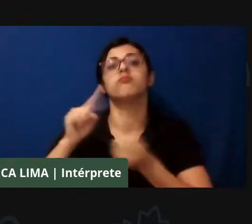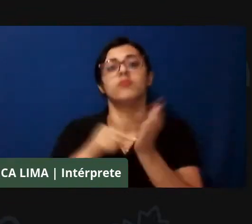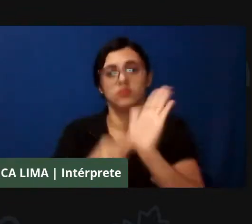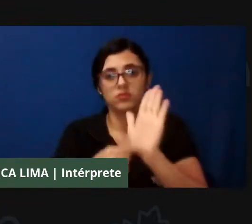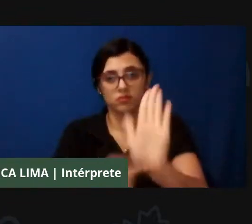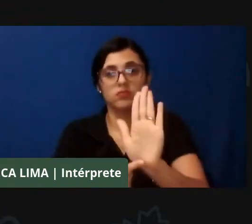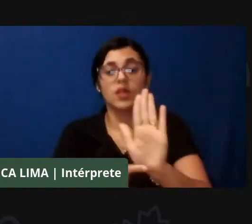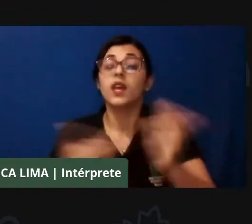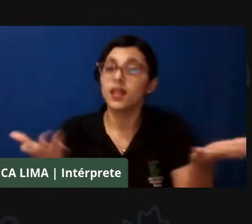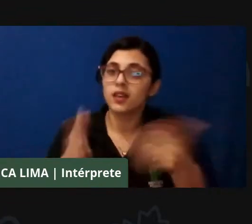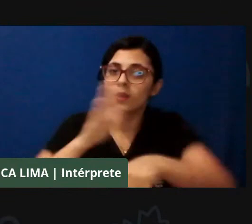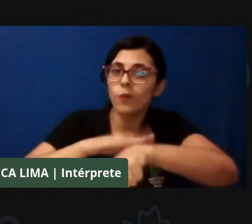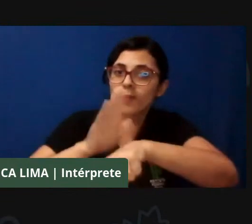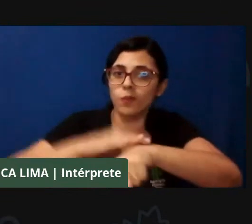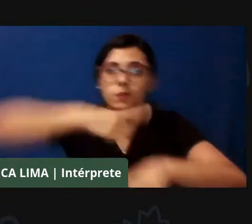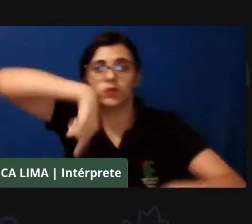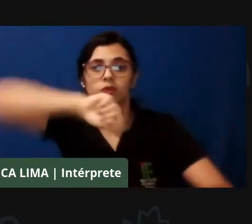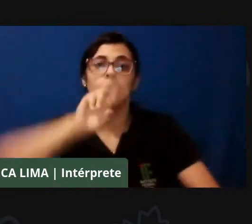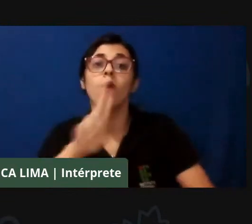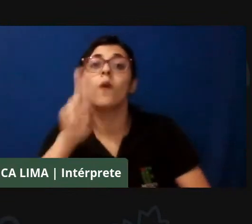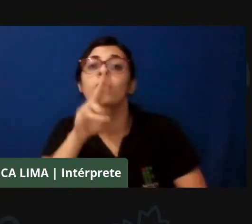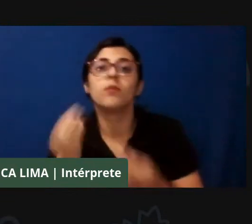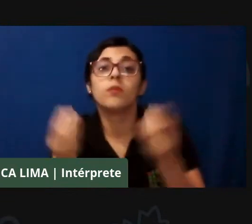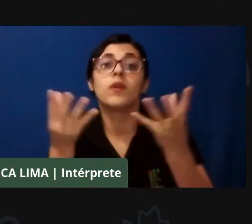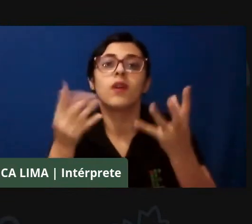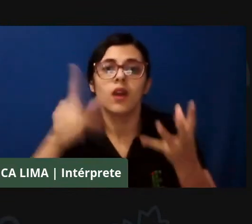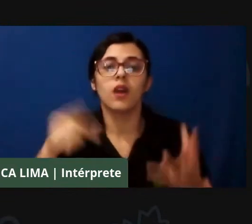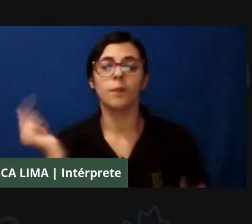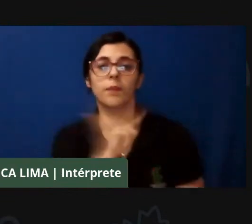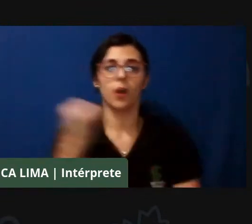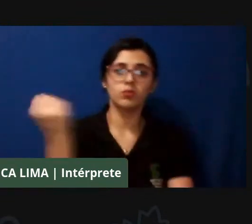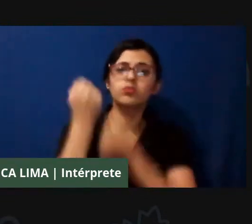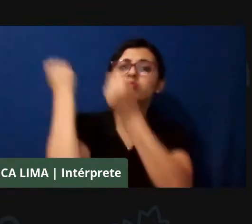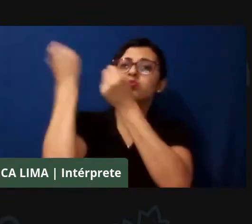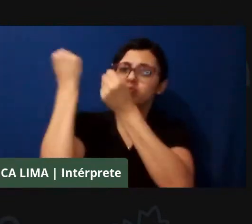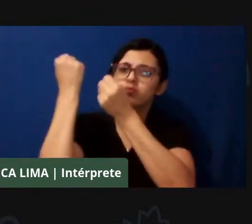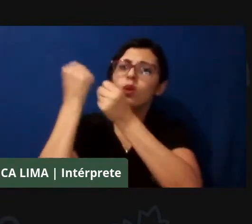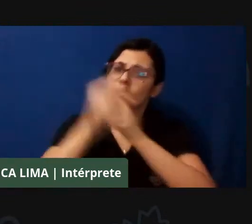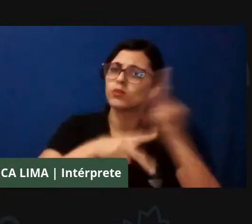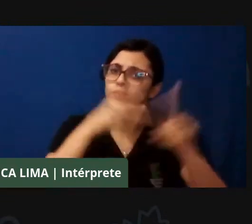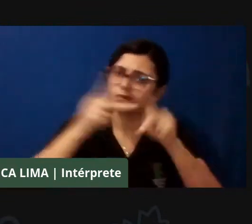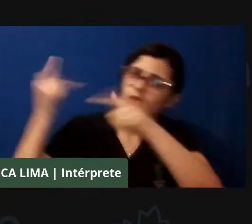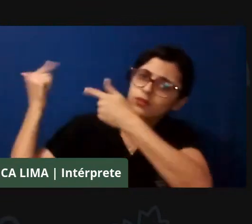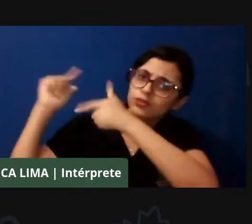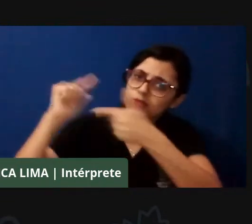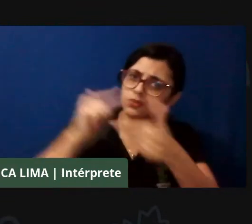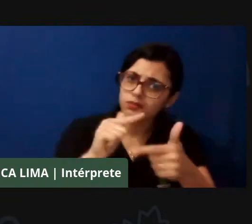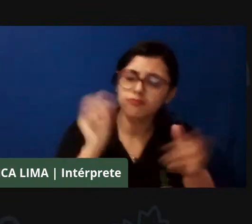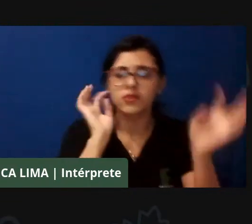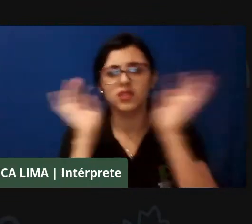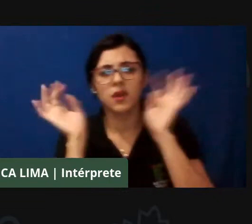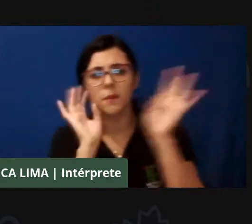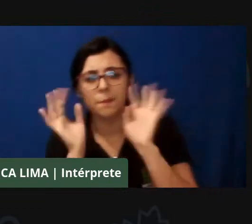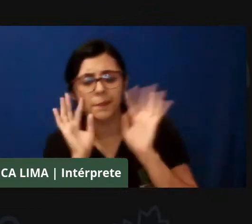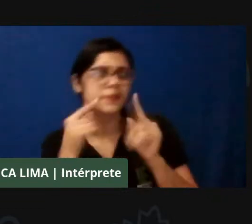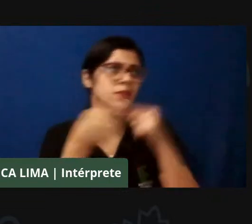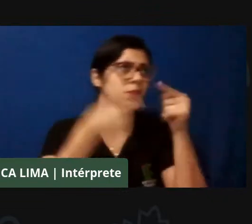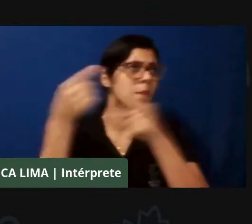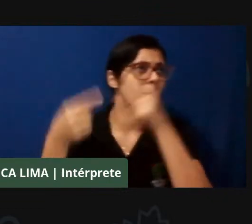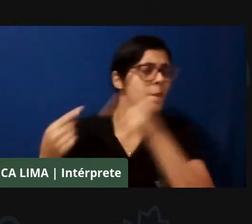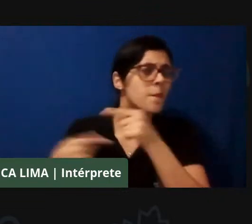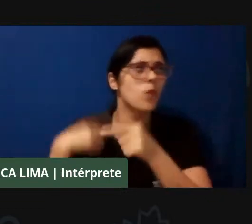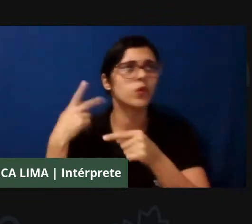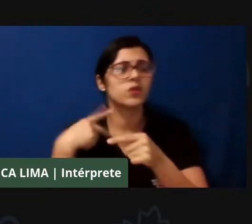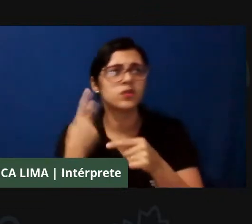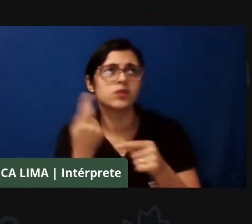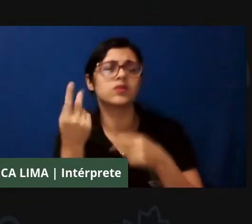povos e comunidades tradicionais, e pensar políticas públicas inovadoras